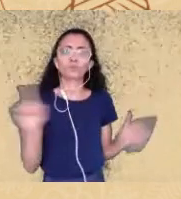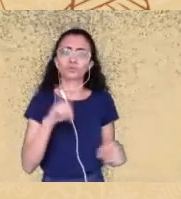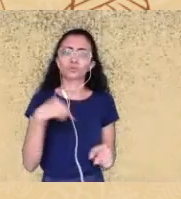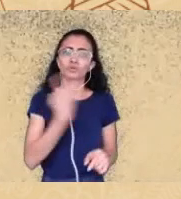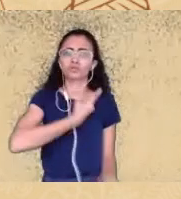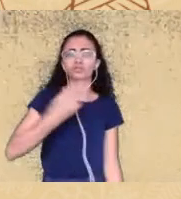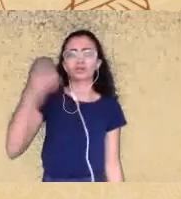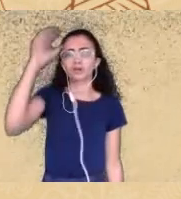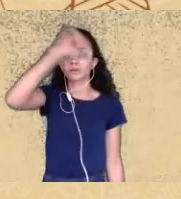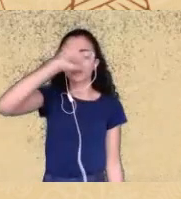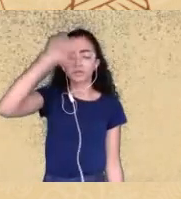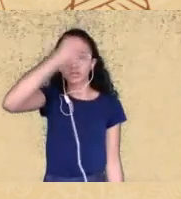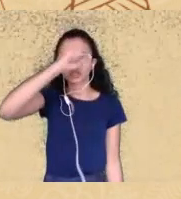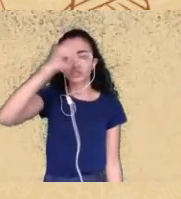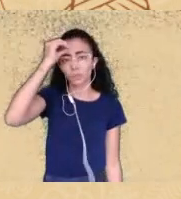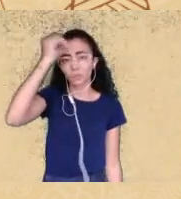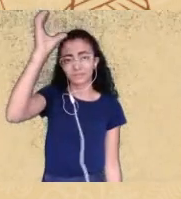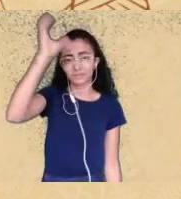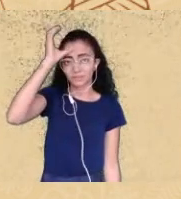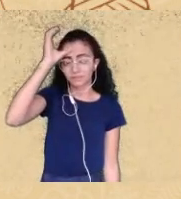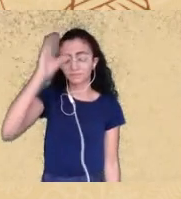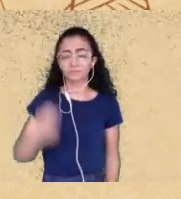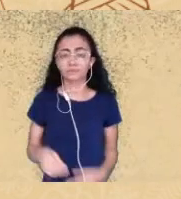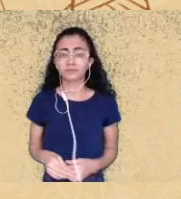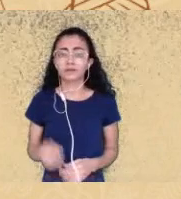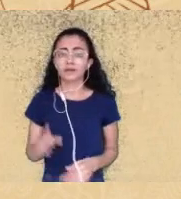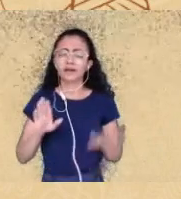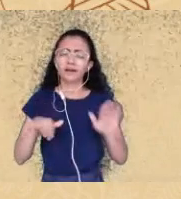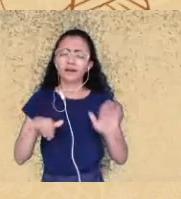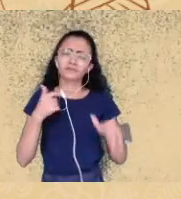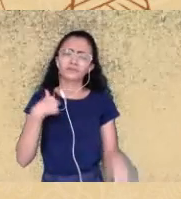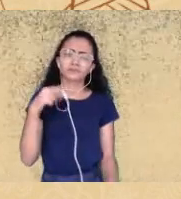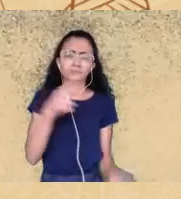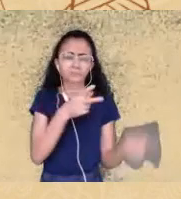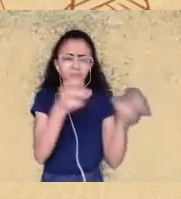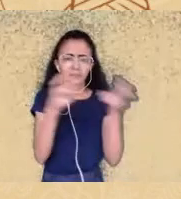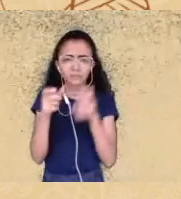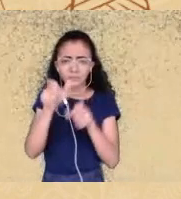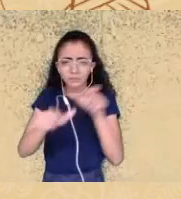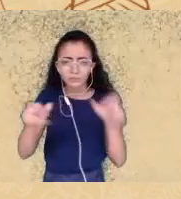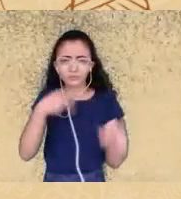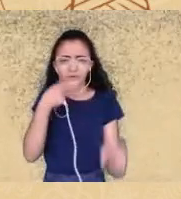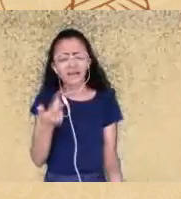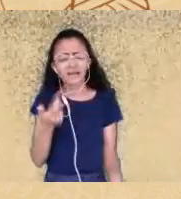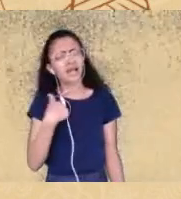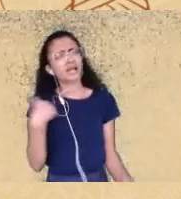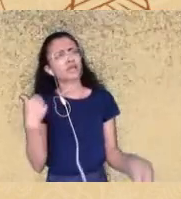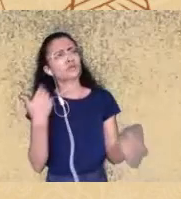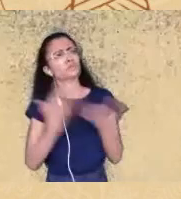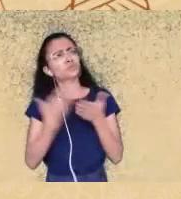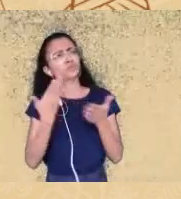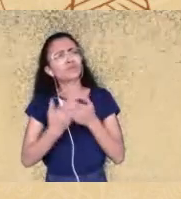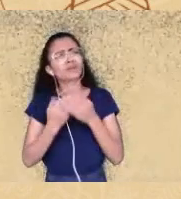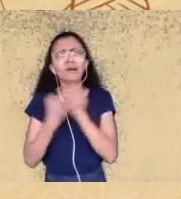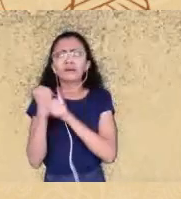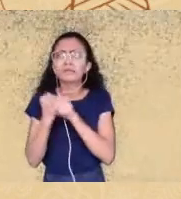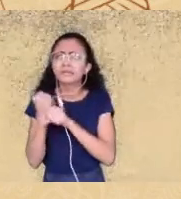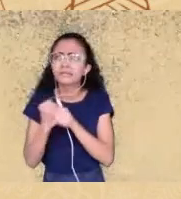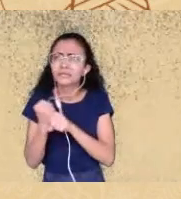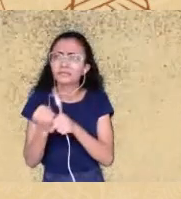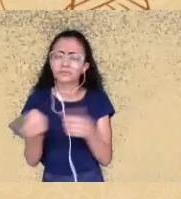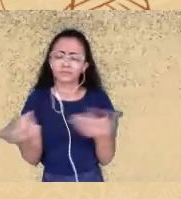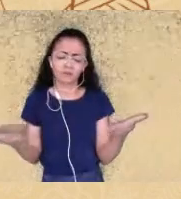eu vejo às vezes as pessoas falando eu estudei tantos anos e estou ganhando pouco e eu penso que a gente deve